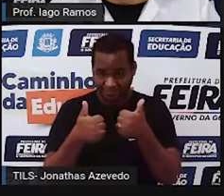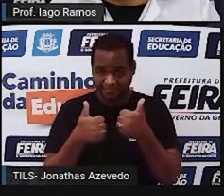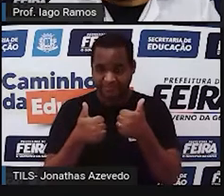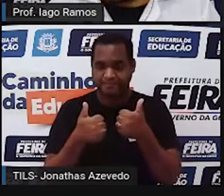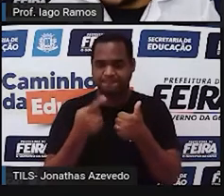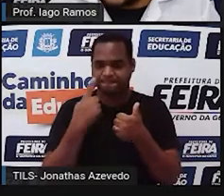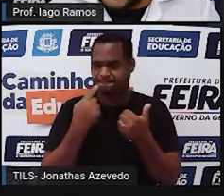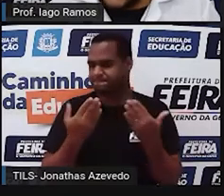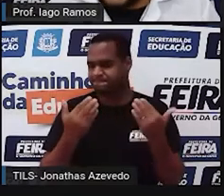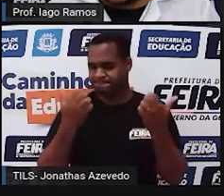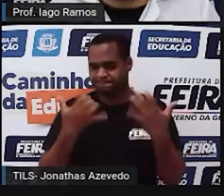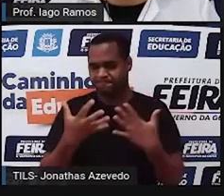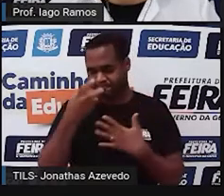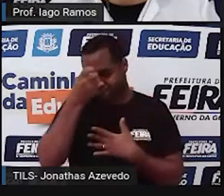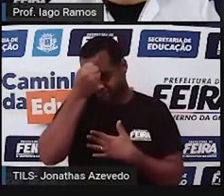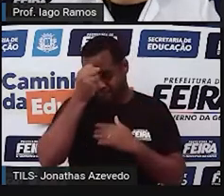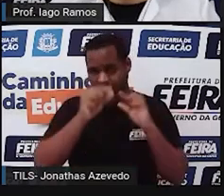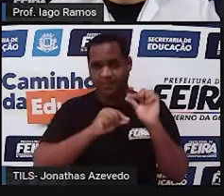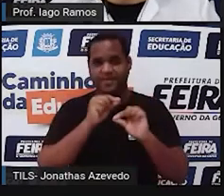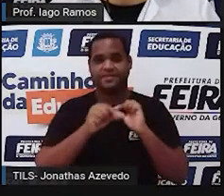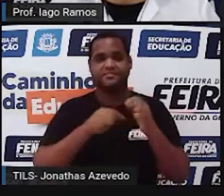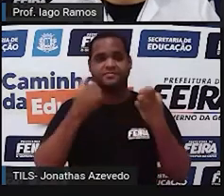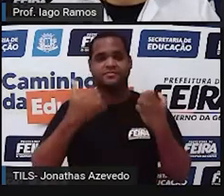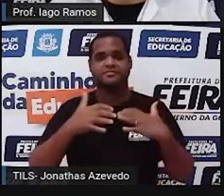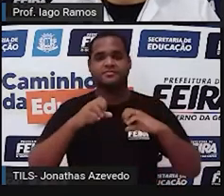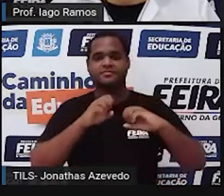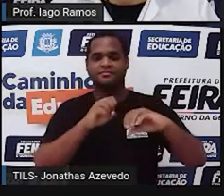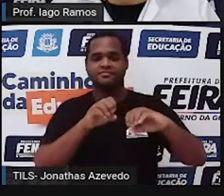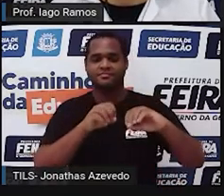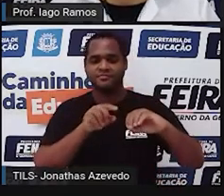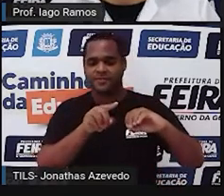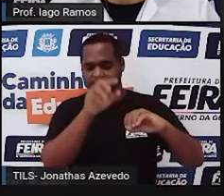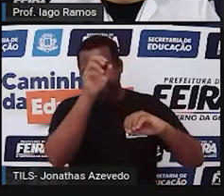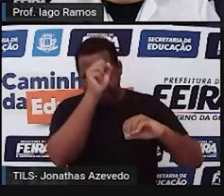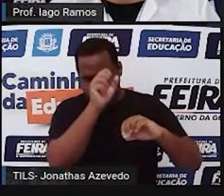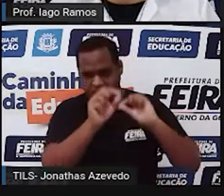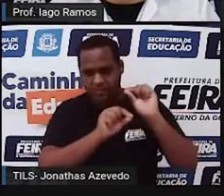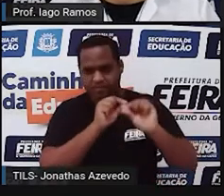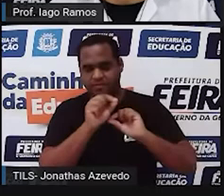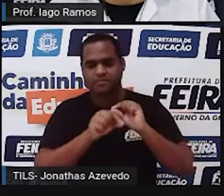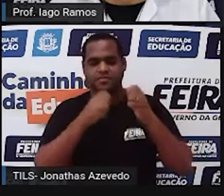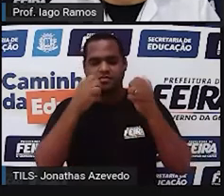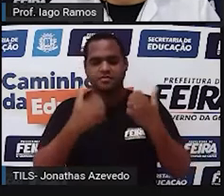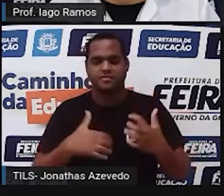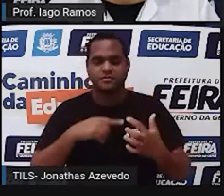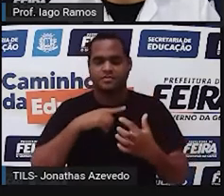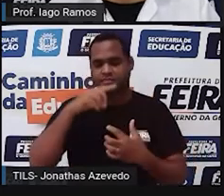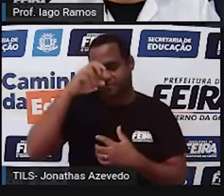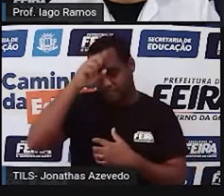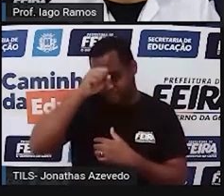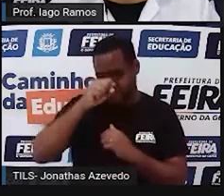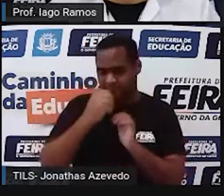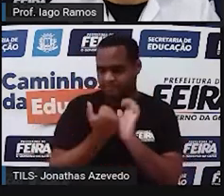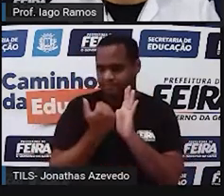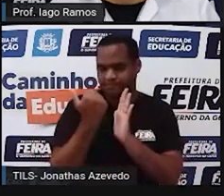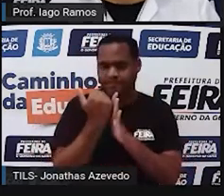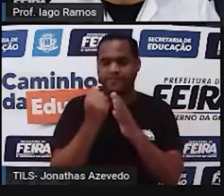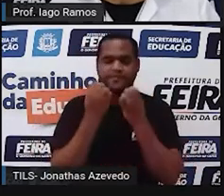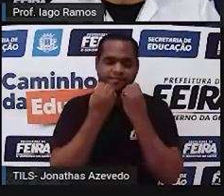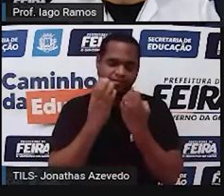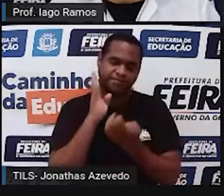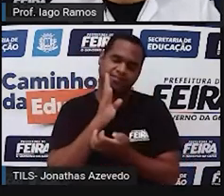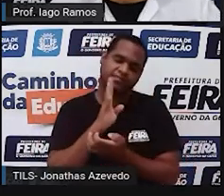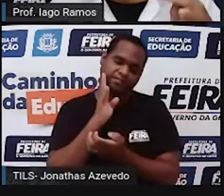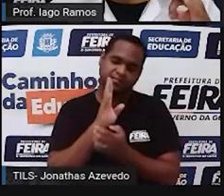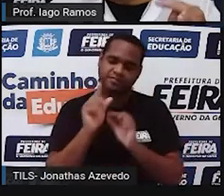Bom, e o que é que a gente vai aprender nessa aula, né? Nessa aula a gente vai aprender mais uma coisa bacana